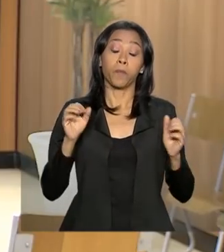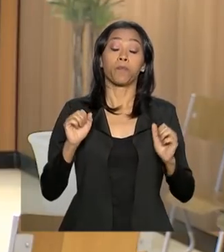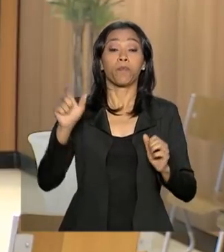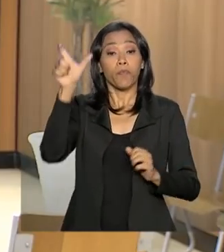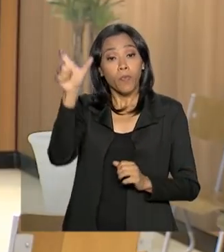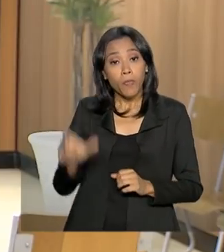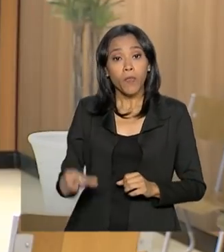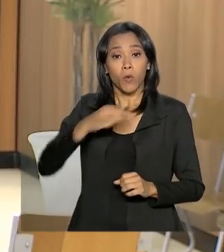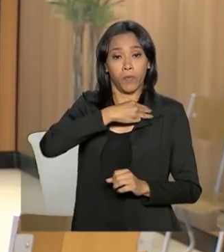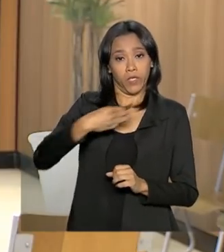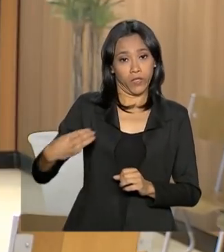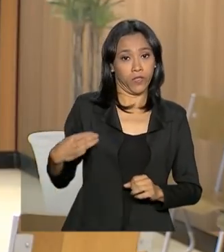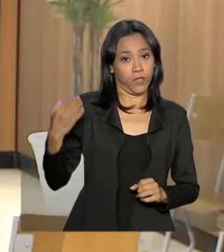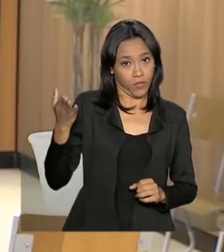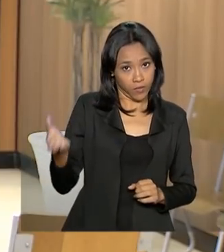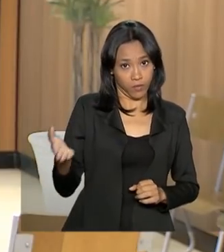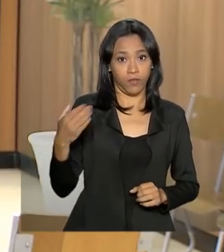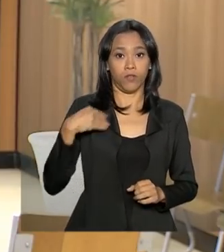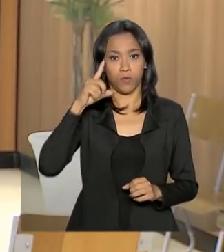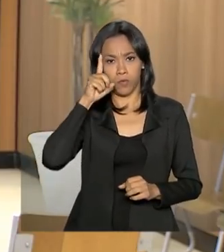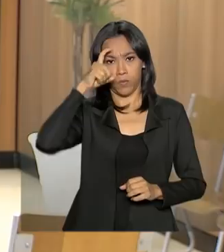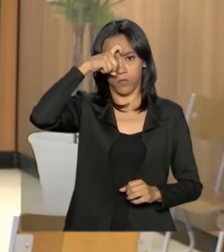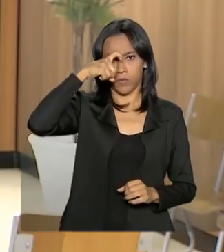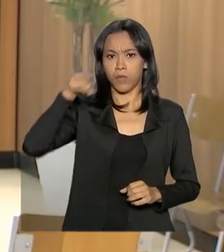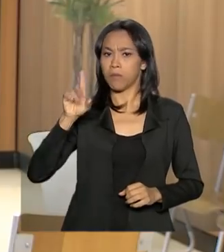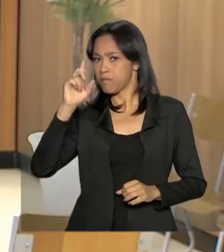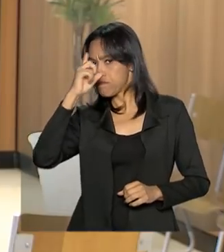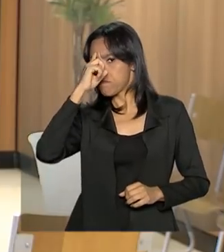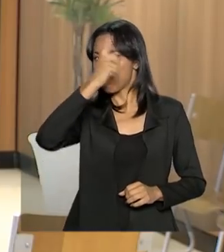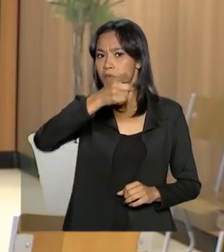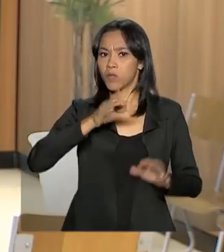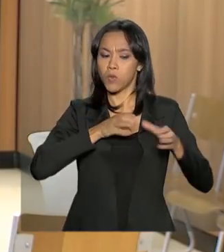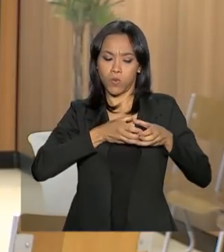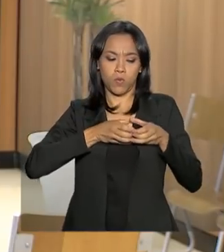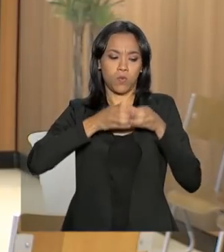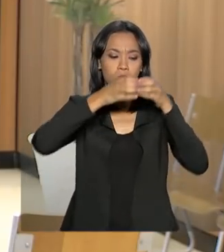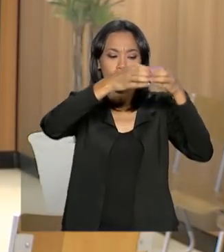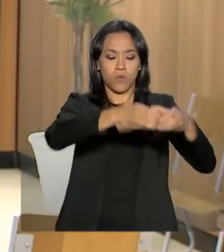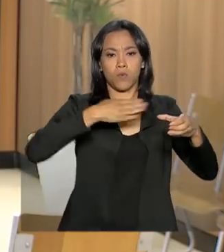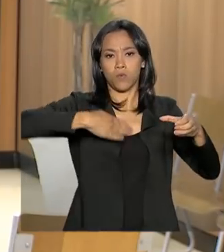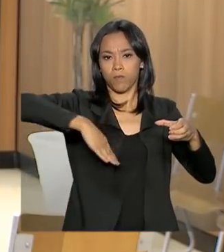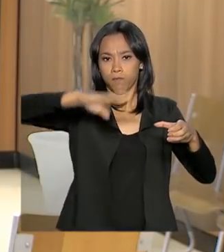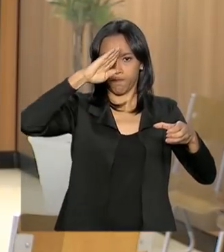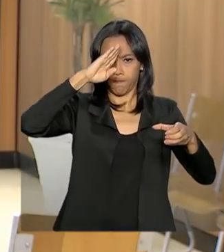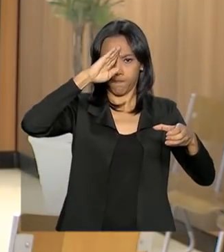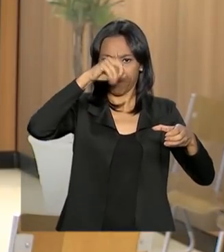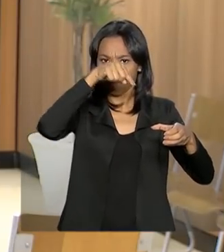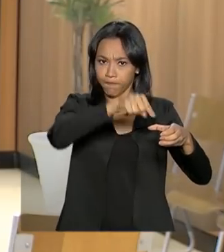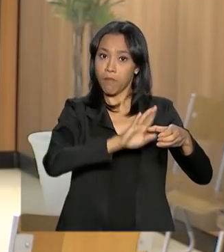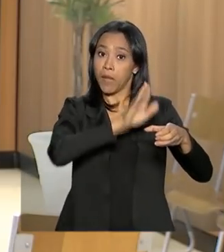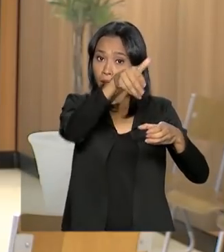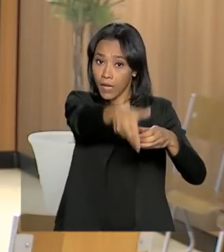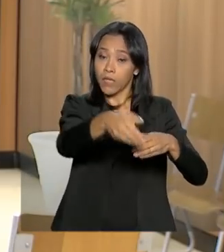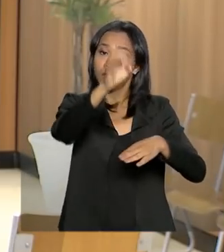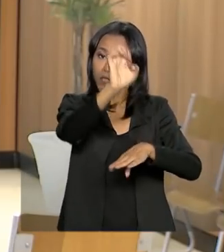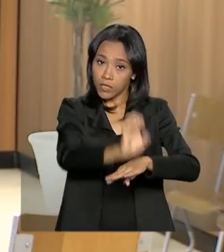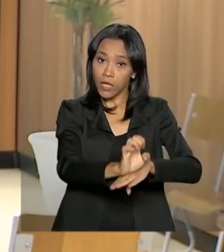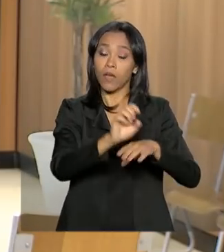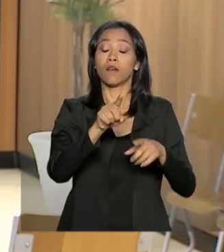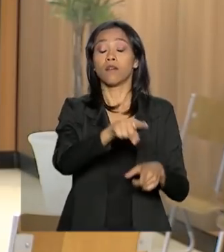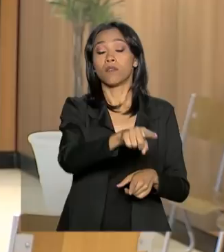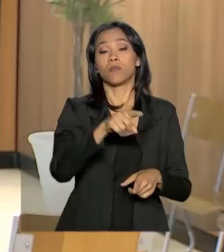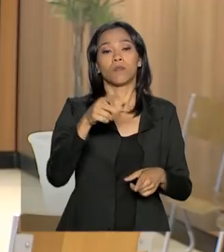Moro autorizou o envio de homens da Força Nacional e agentes penitenciários federais para reforçar a